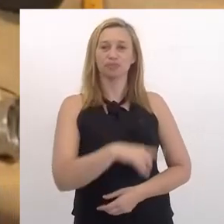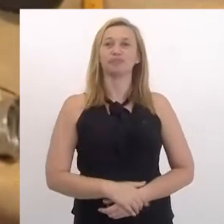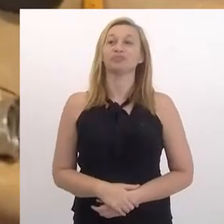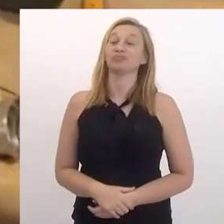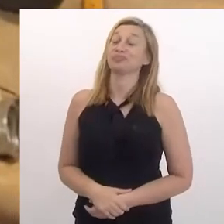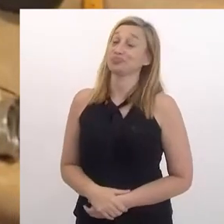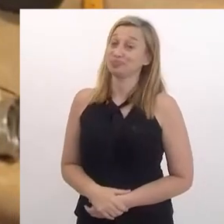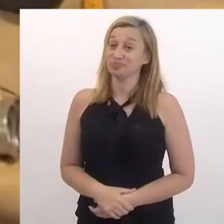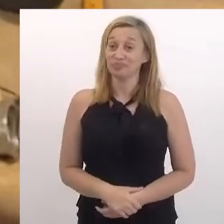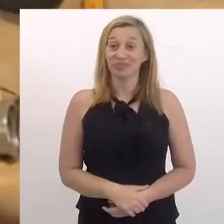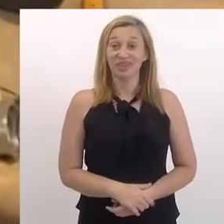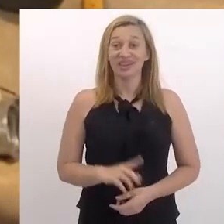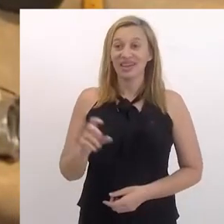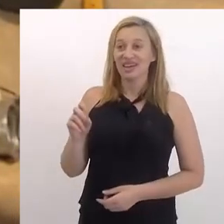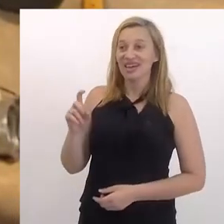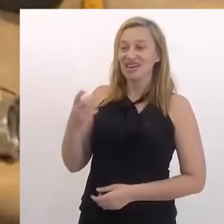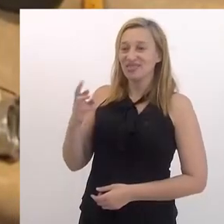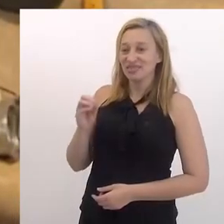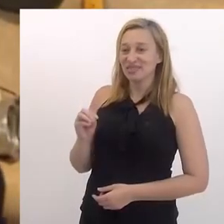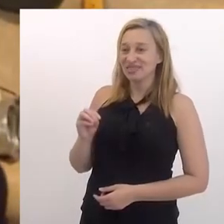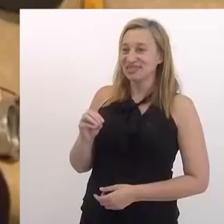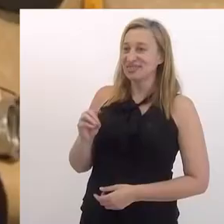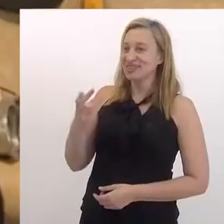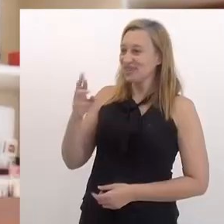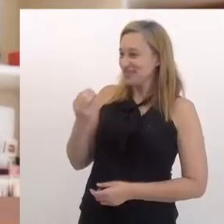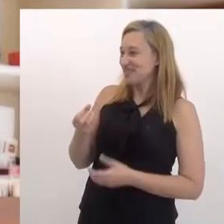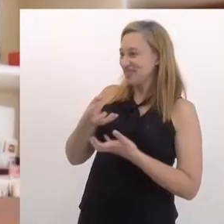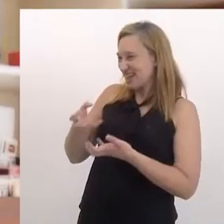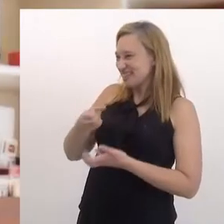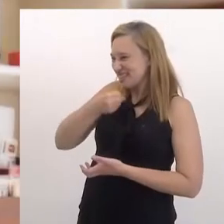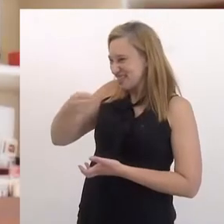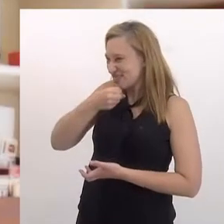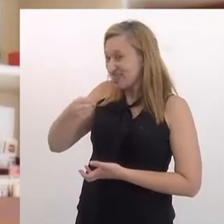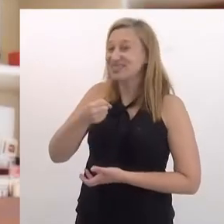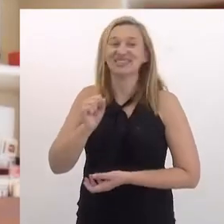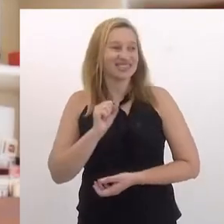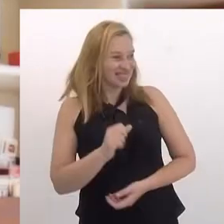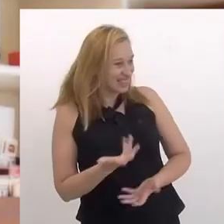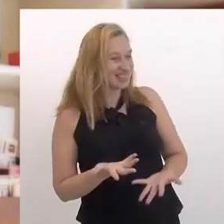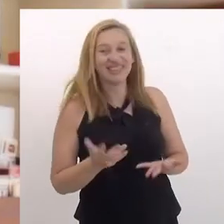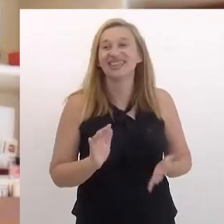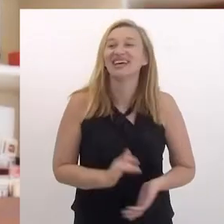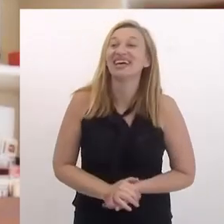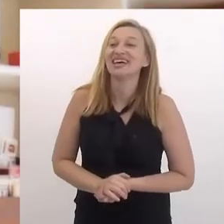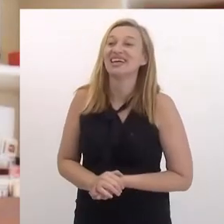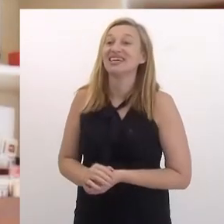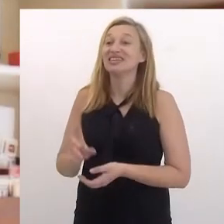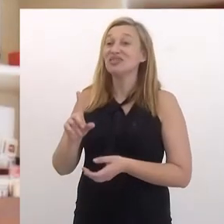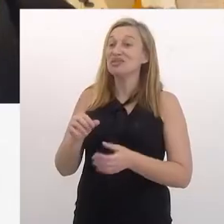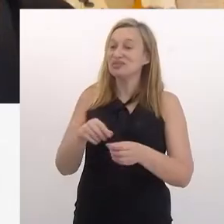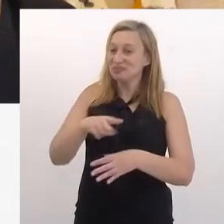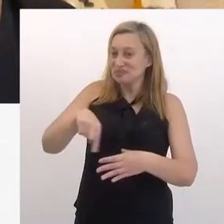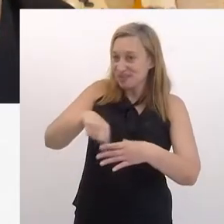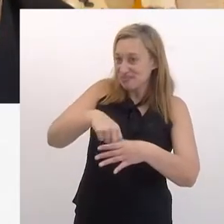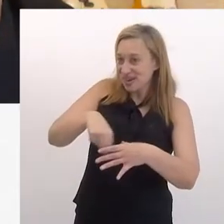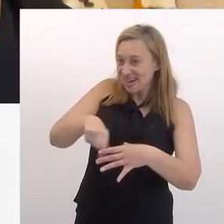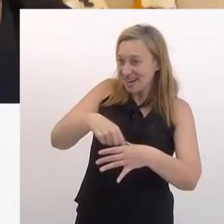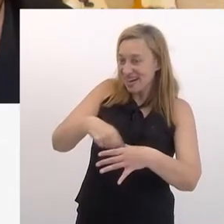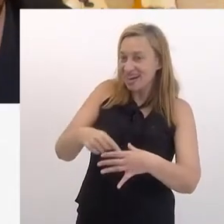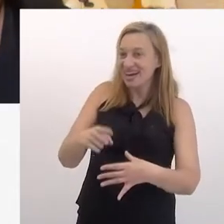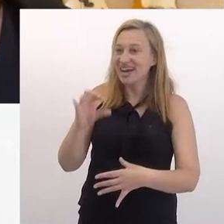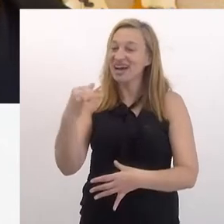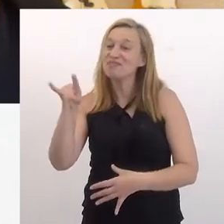tudo. E ele calado. Aí o Evandro falou vamos fazer ele O Evandro baixou o repórter. Vamos fazer ele tomar uma